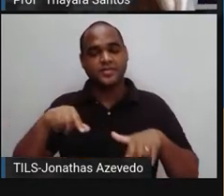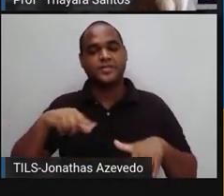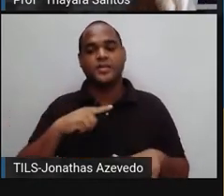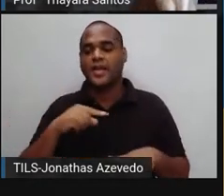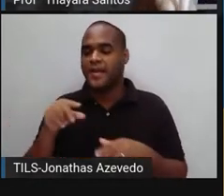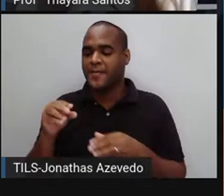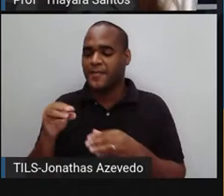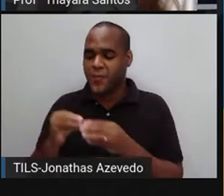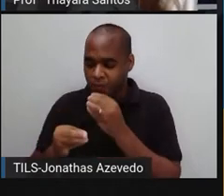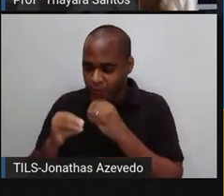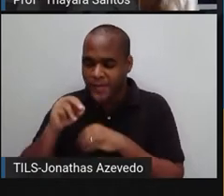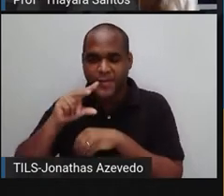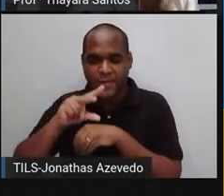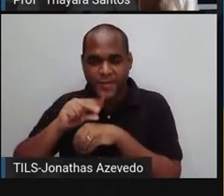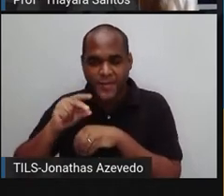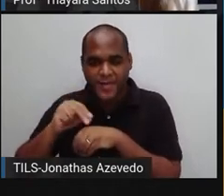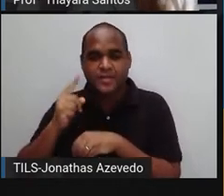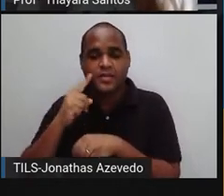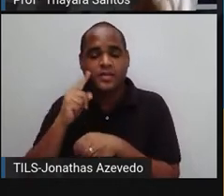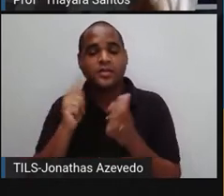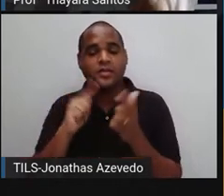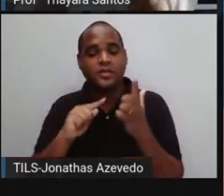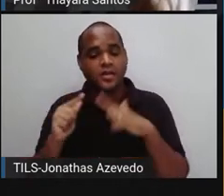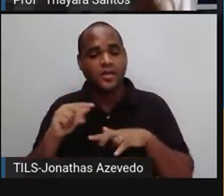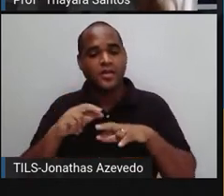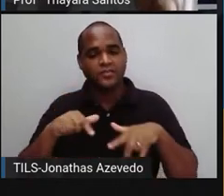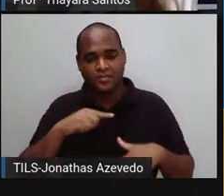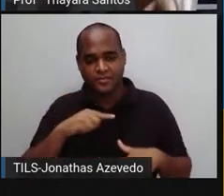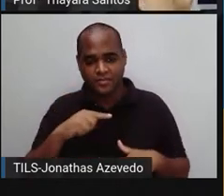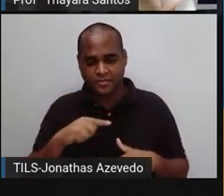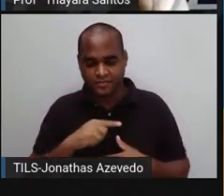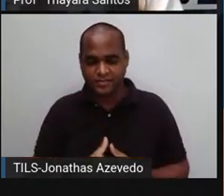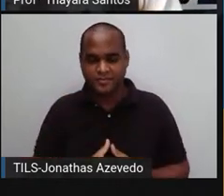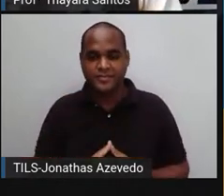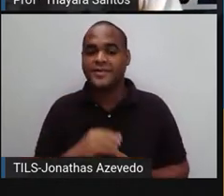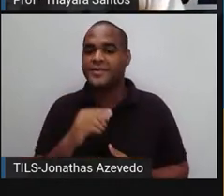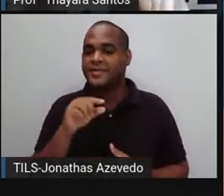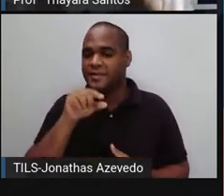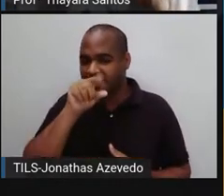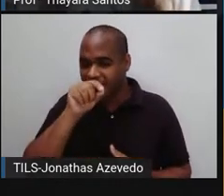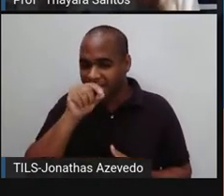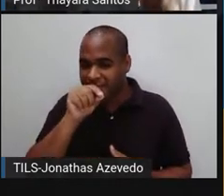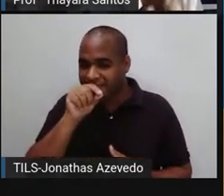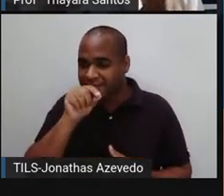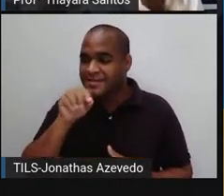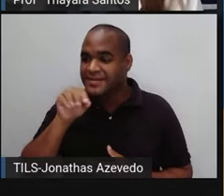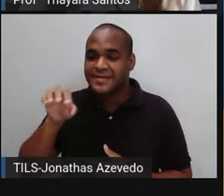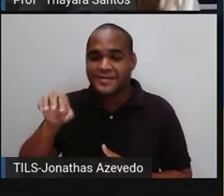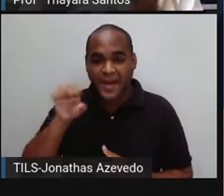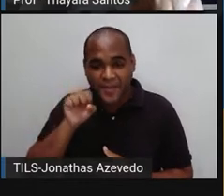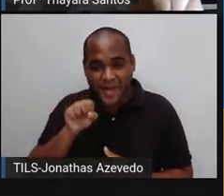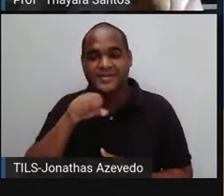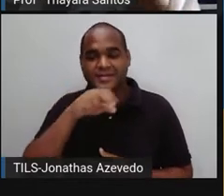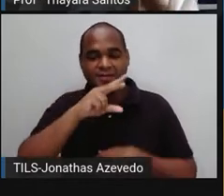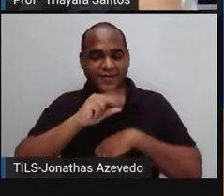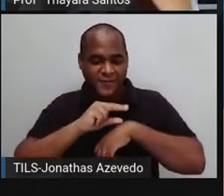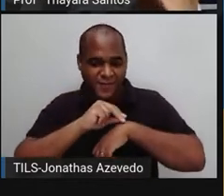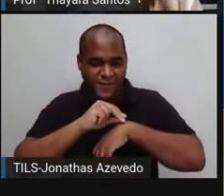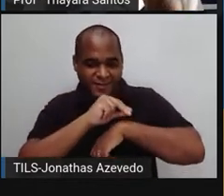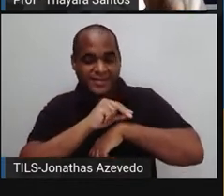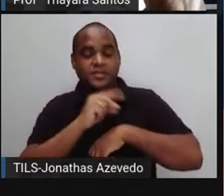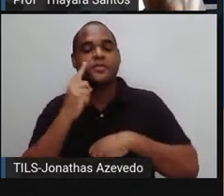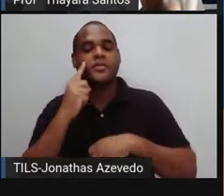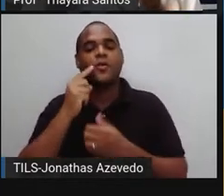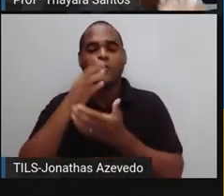naquele pássaro ali que morreu. Depois, o pássaro vai lá e come esse gafanhoto e vai de novo reiniciar